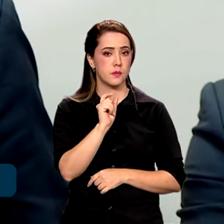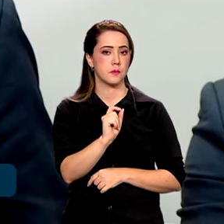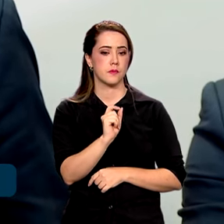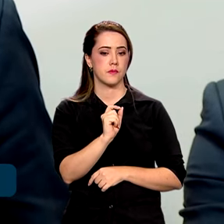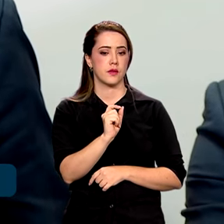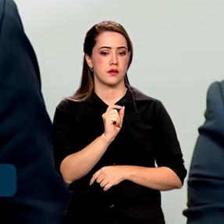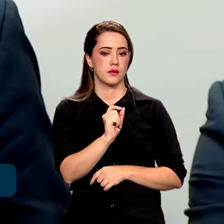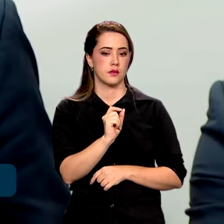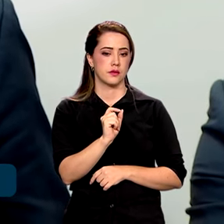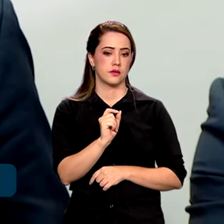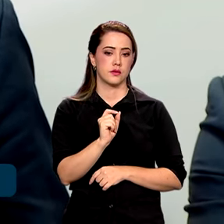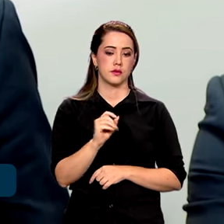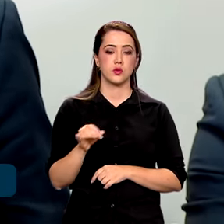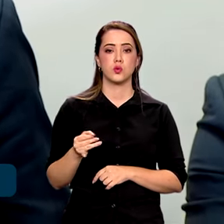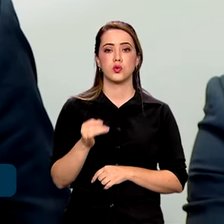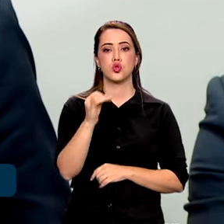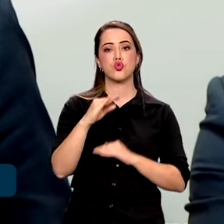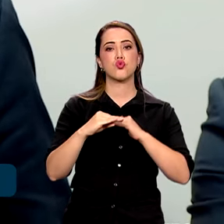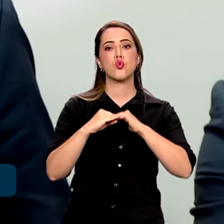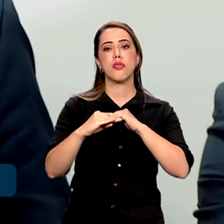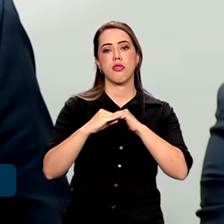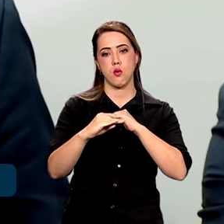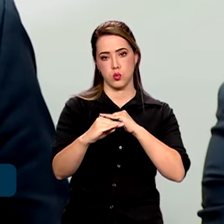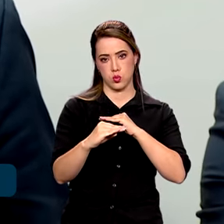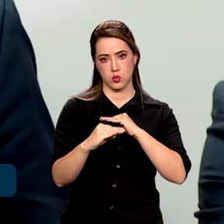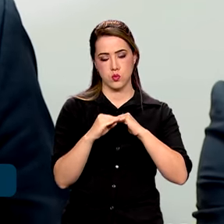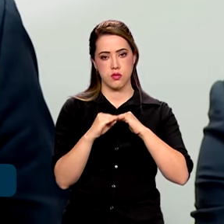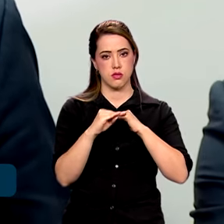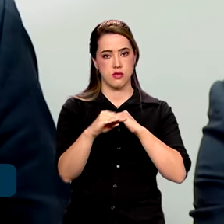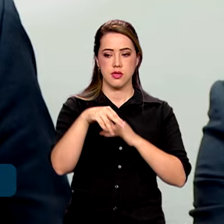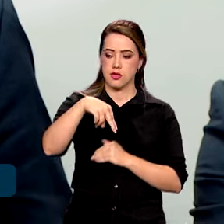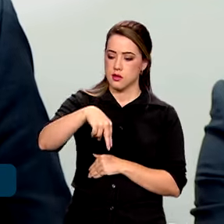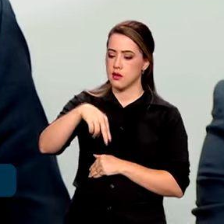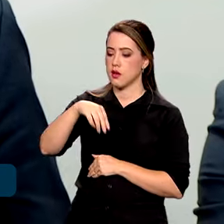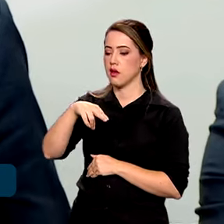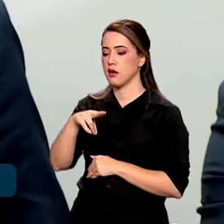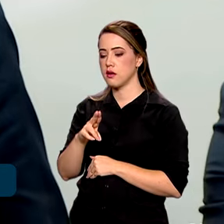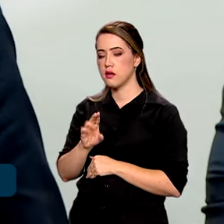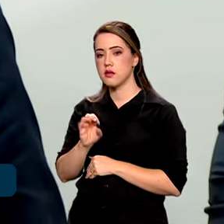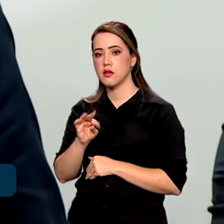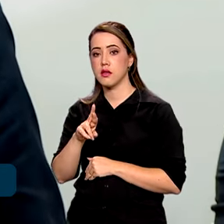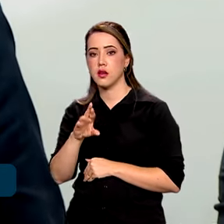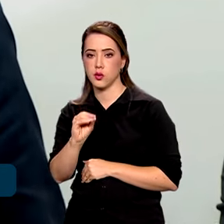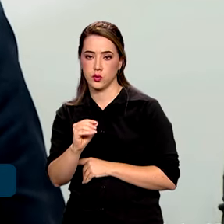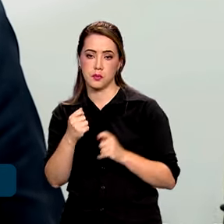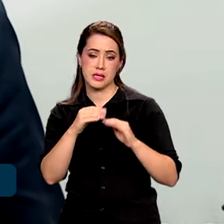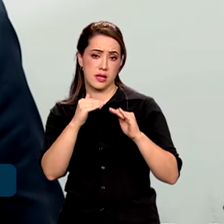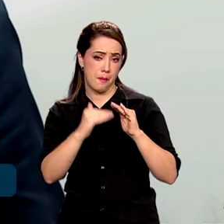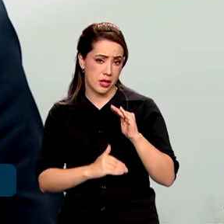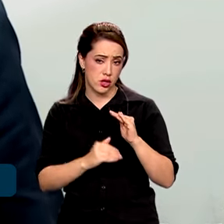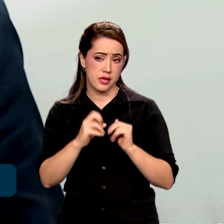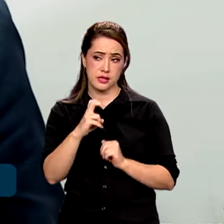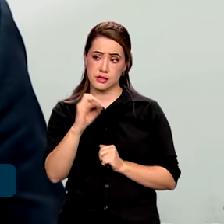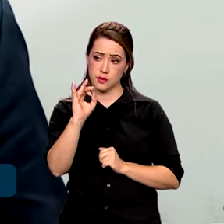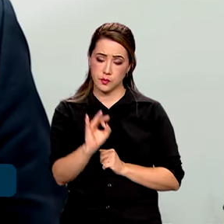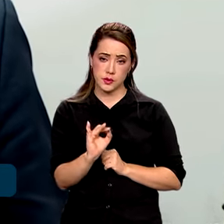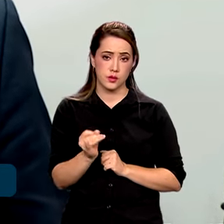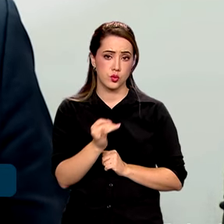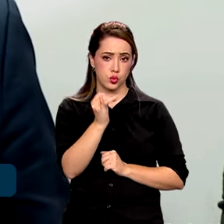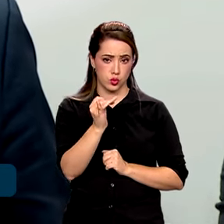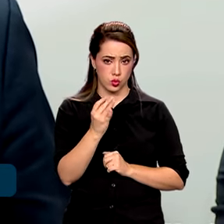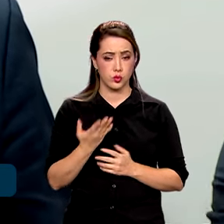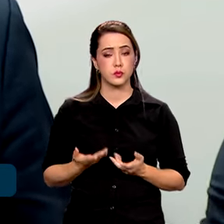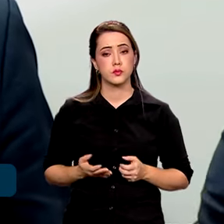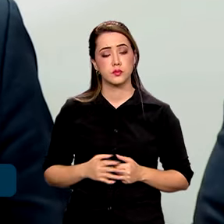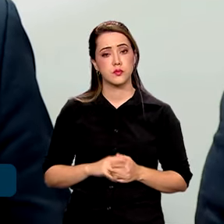de juros neutro, nós teríamos que cortar 5% a taxa de juros real,